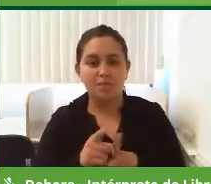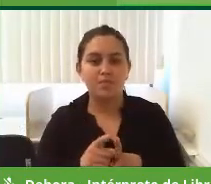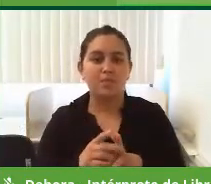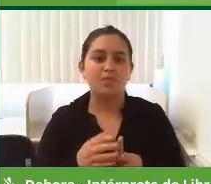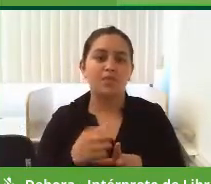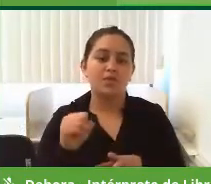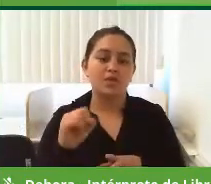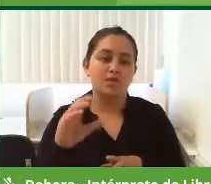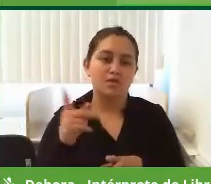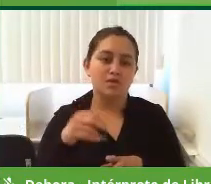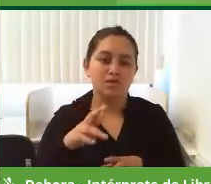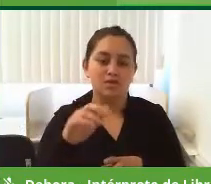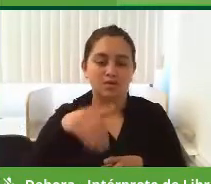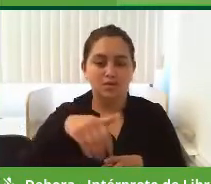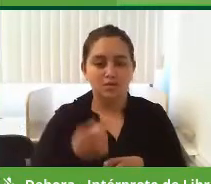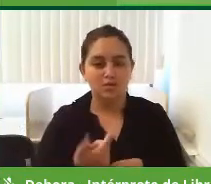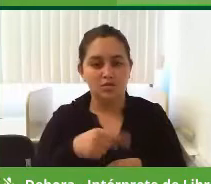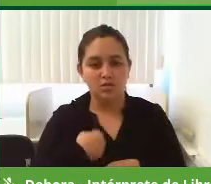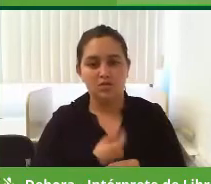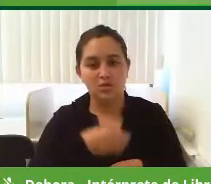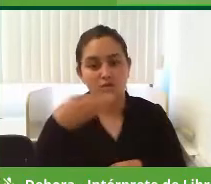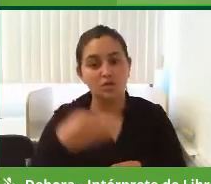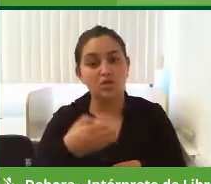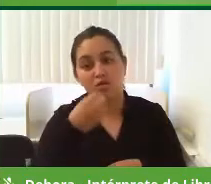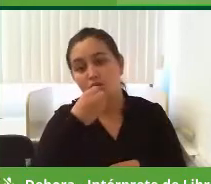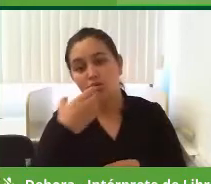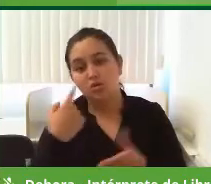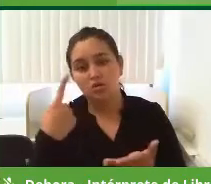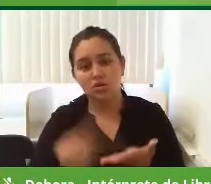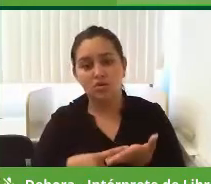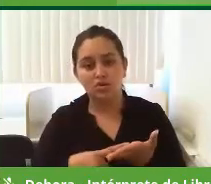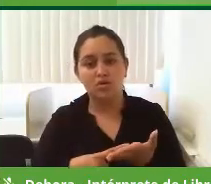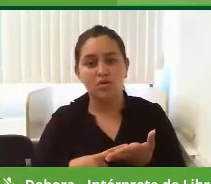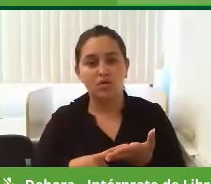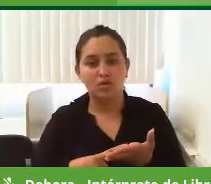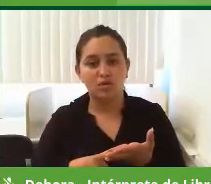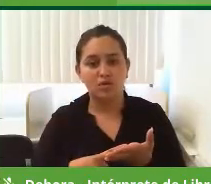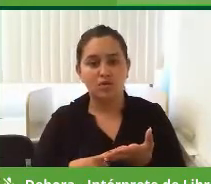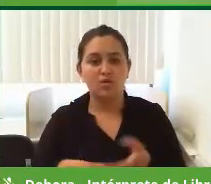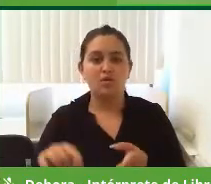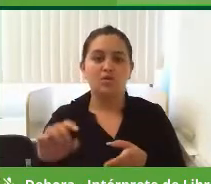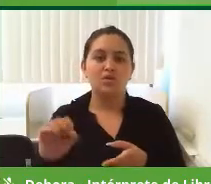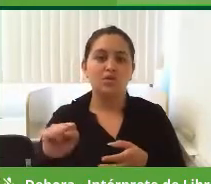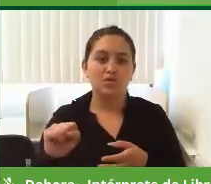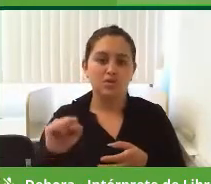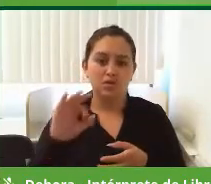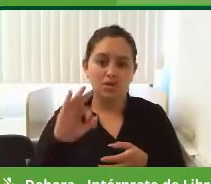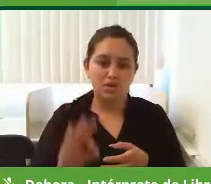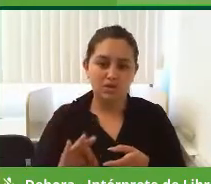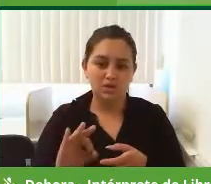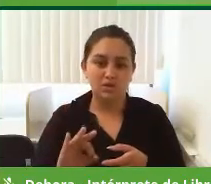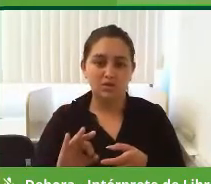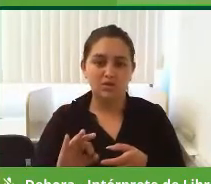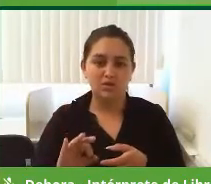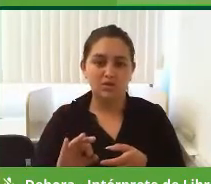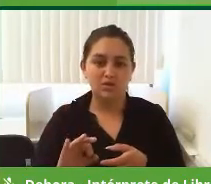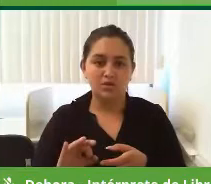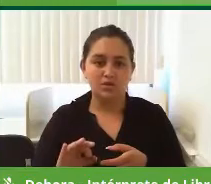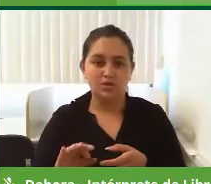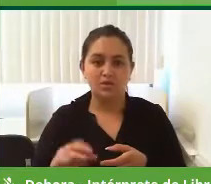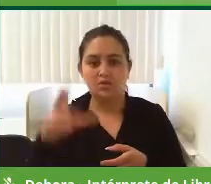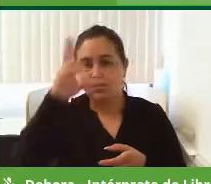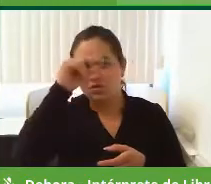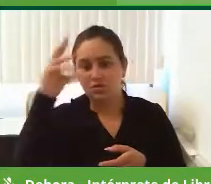XRAM e tenho certeza que esse já é um compromisso, Bruno, já é um compromisso de classe, já é um compromisso do